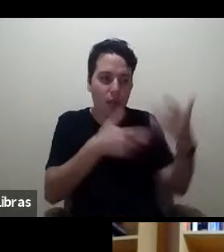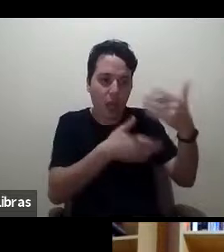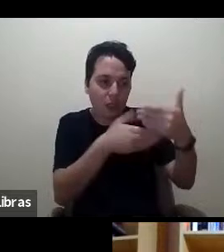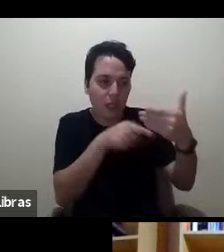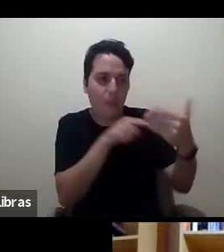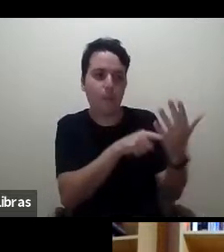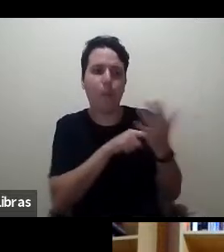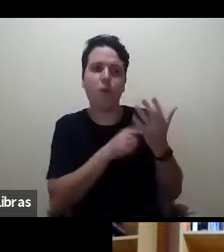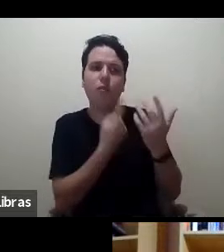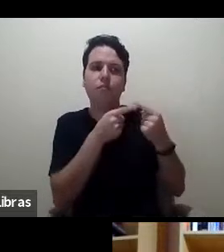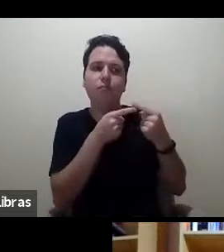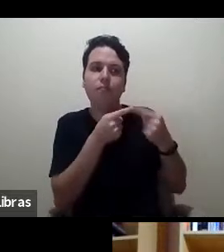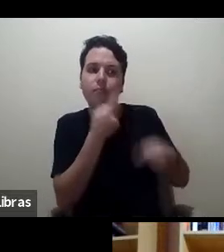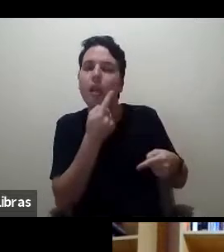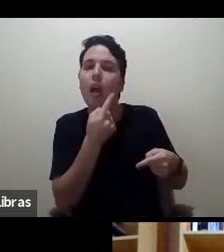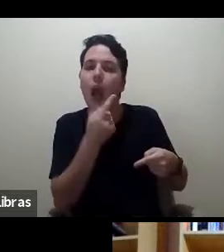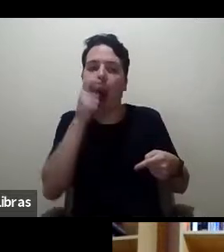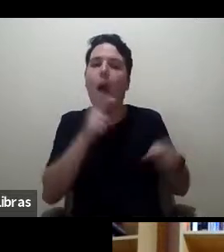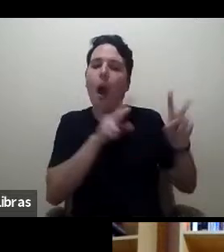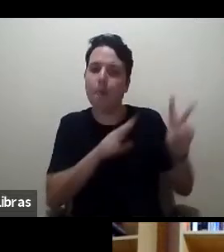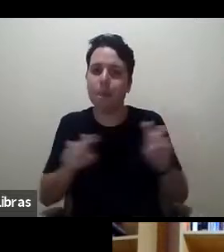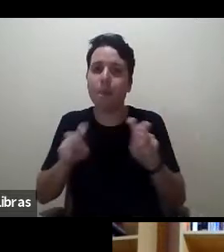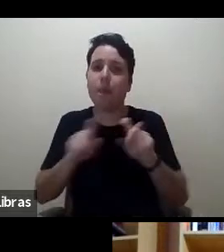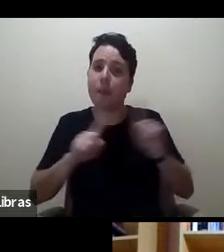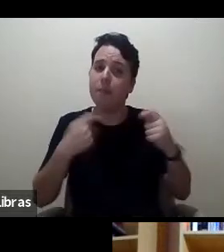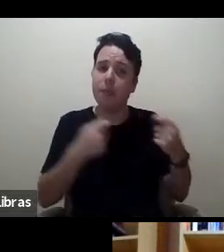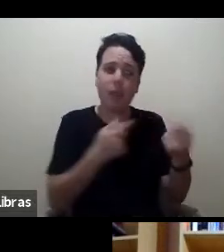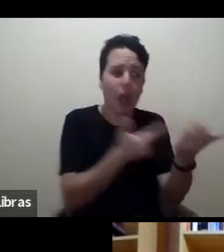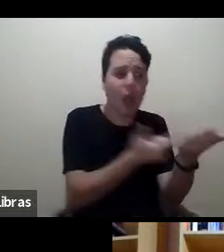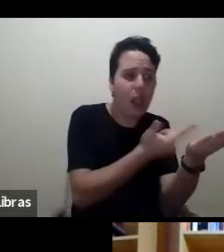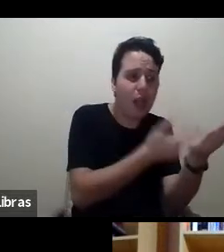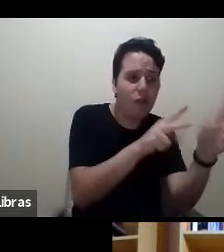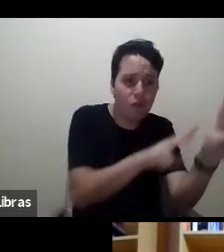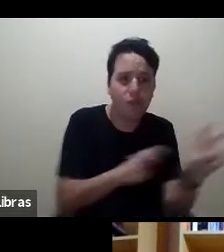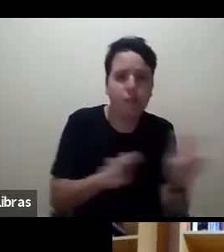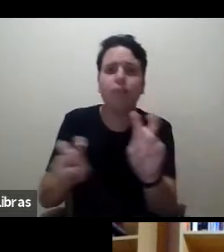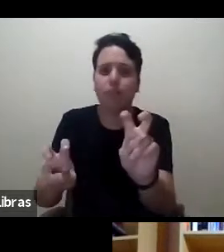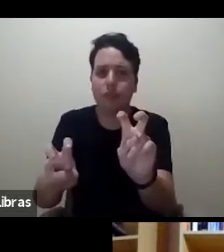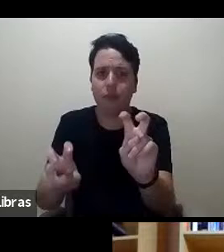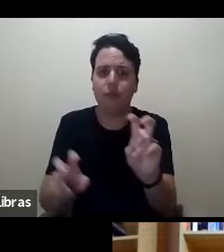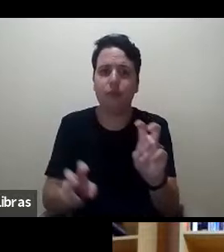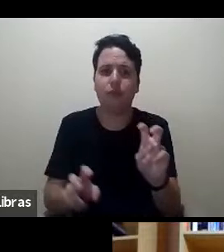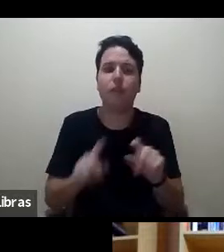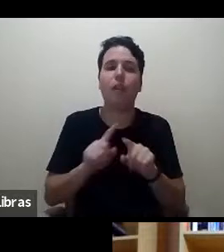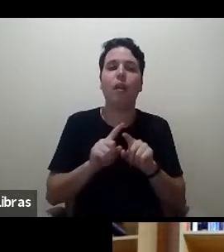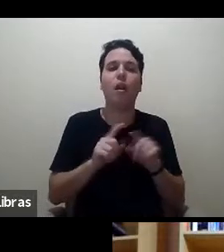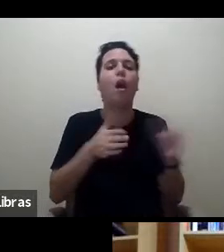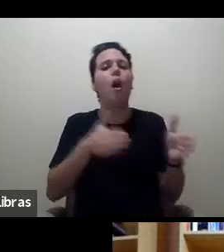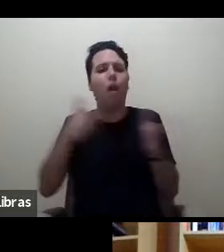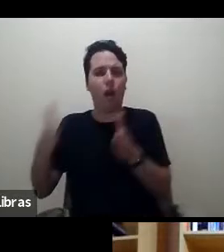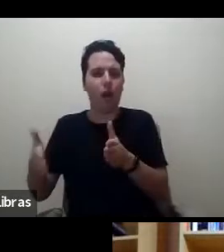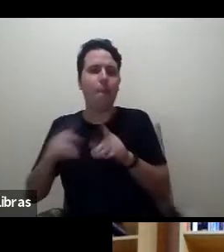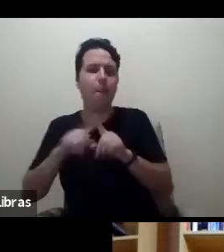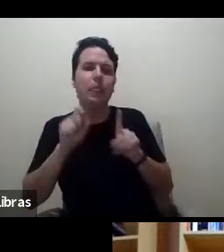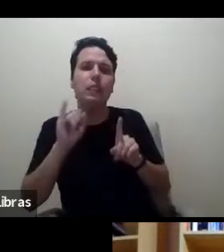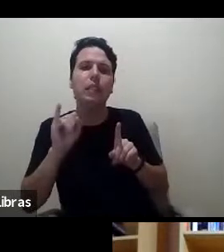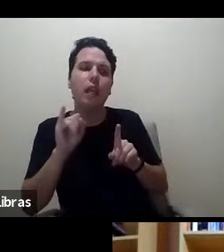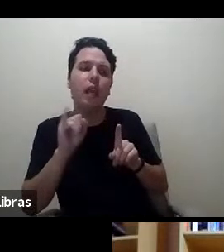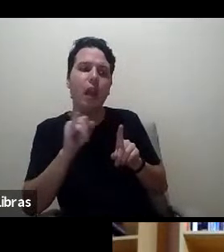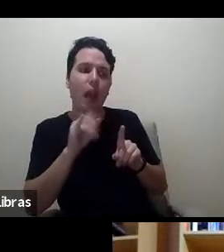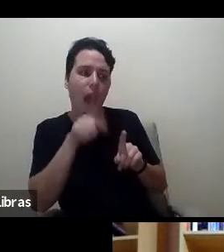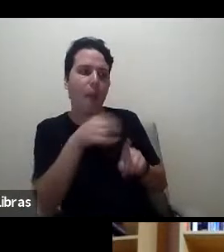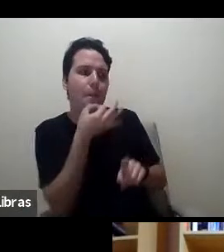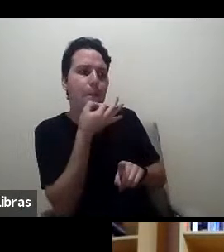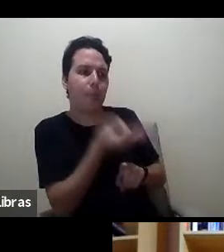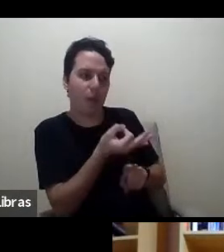Mas, por outro lado, uma crítica, um diálogo com o autor vai ajudar muito